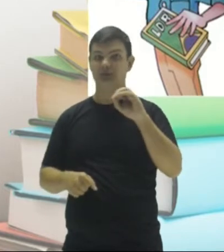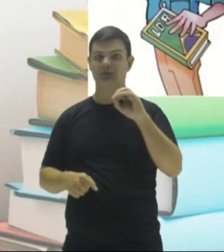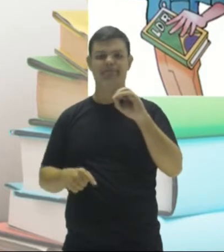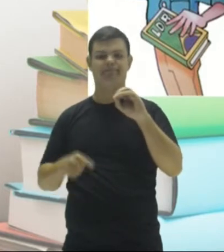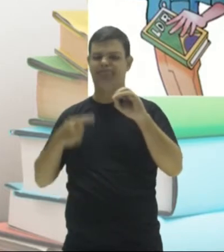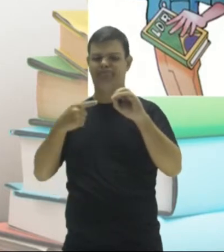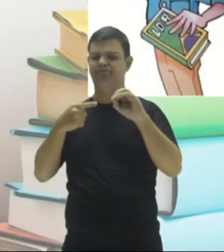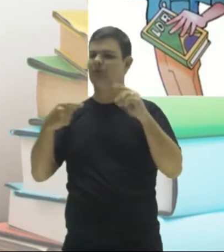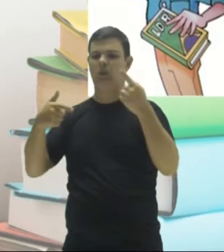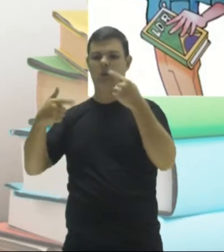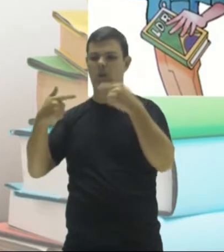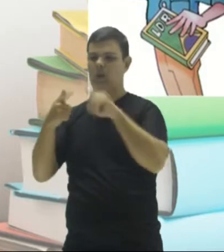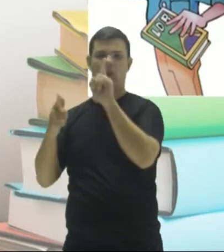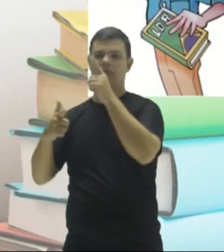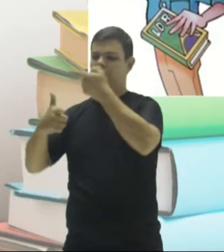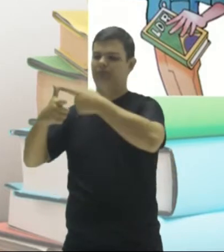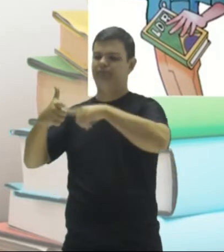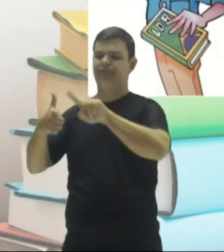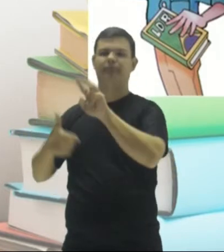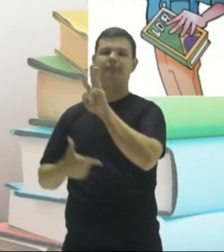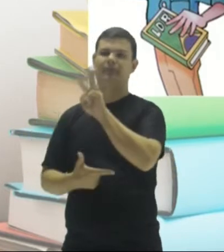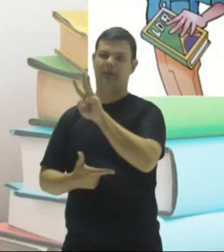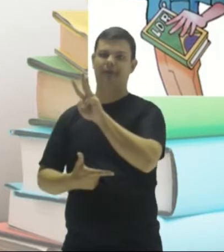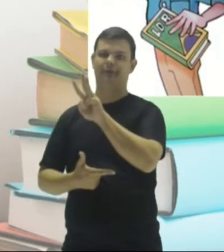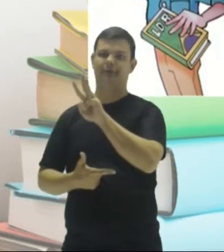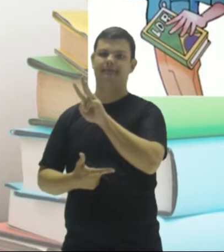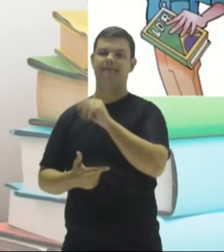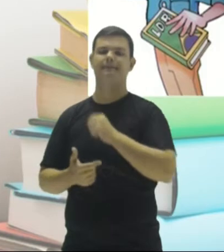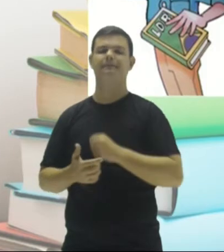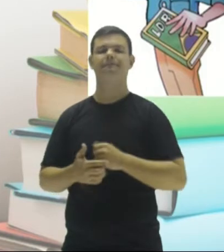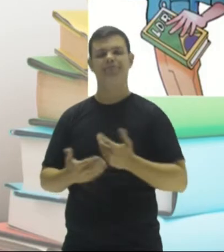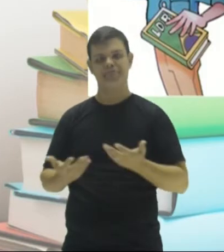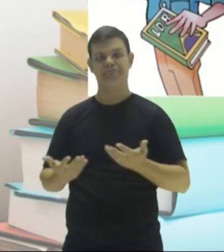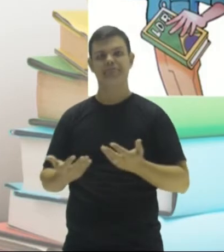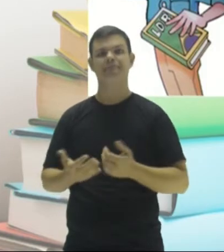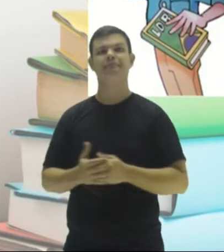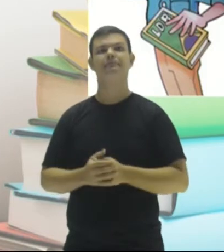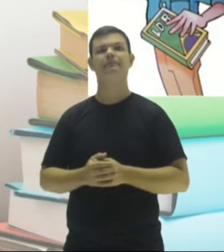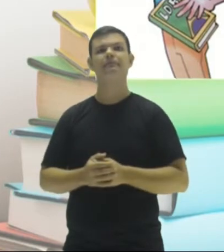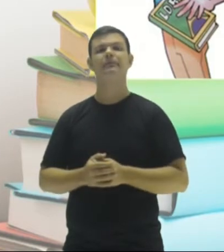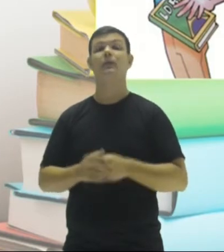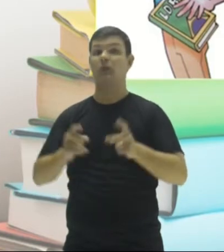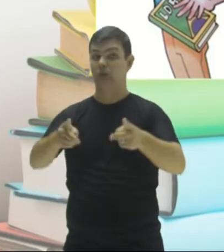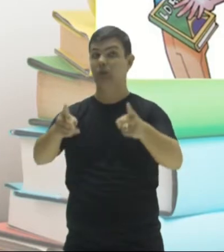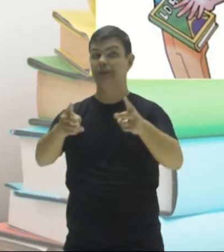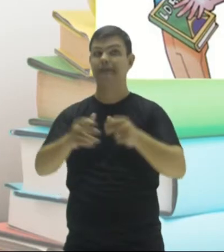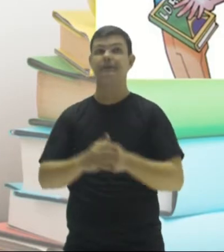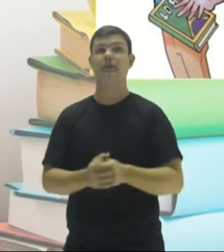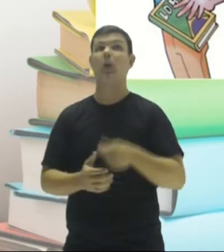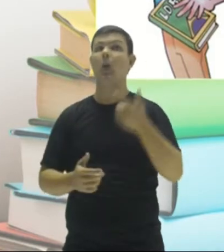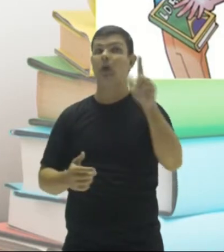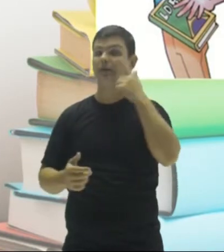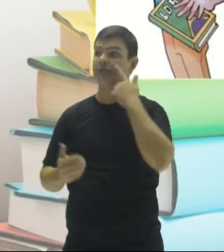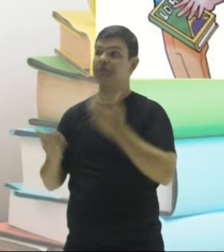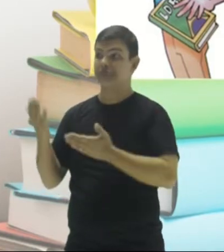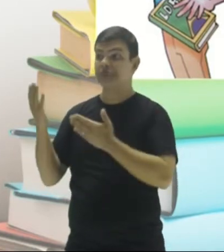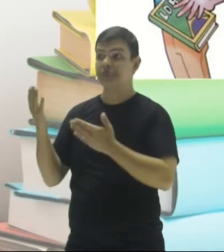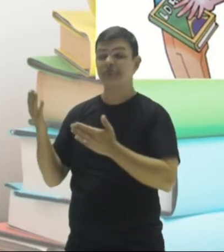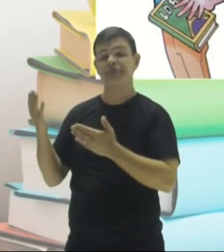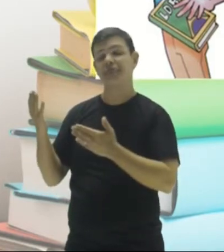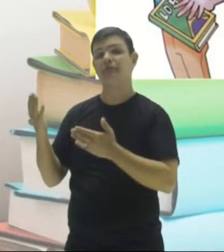é igual a dez, e dez não é divisível por três, ok? Continuando aí, olha esse outro slide aí, pessoal.